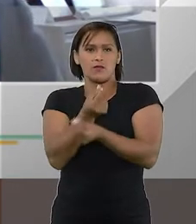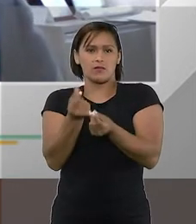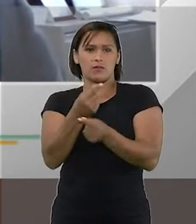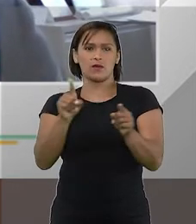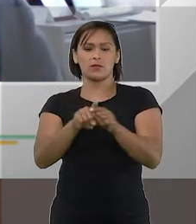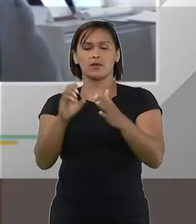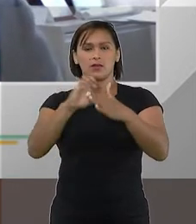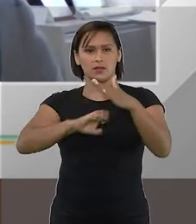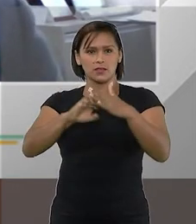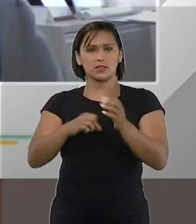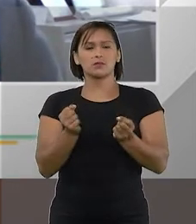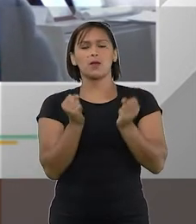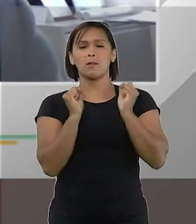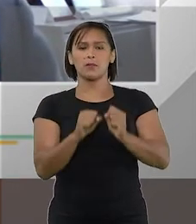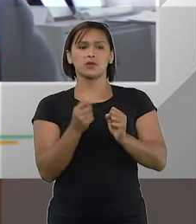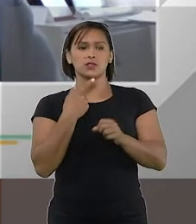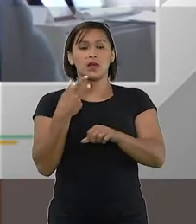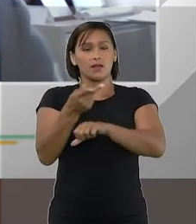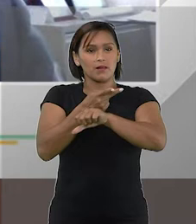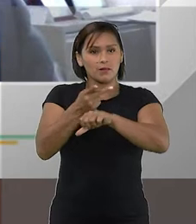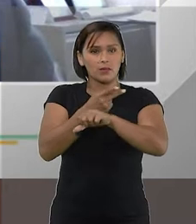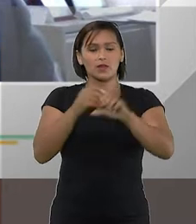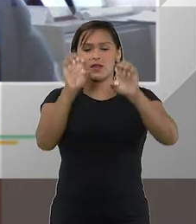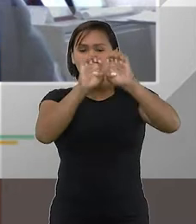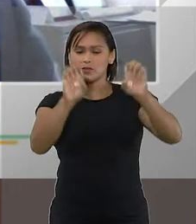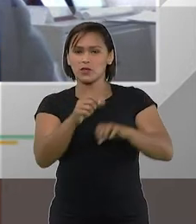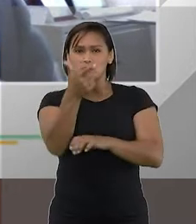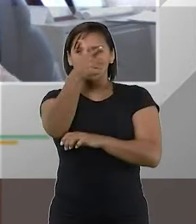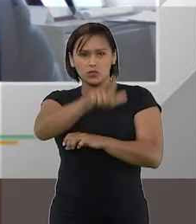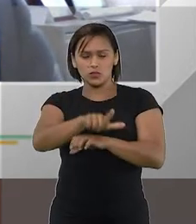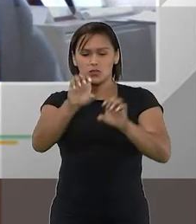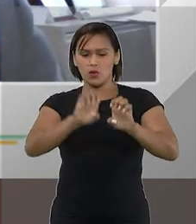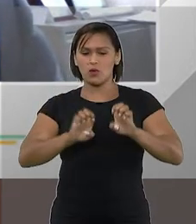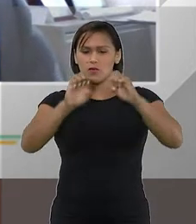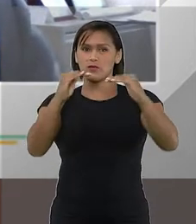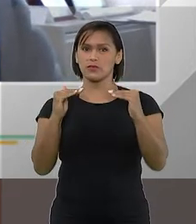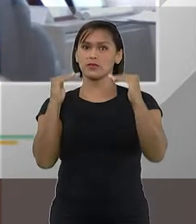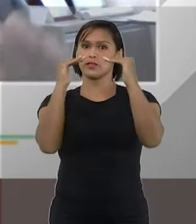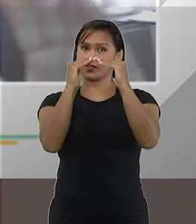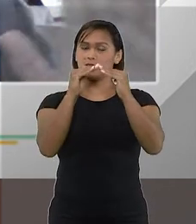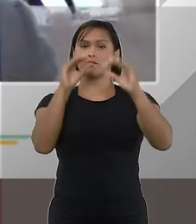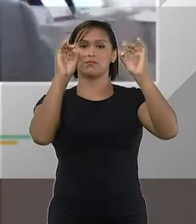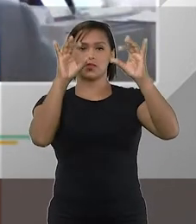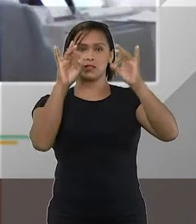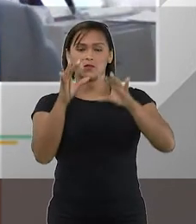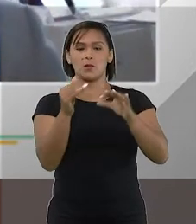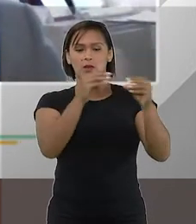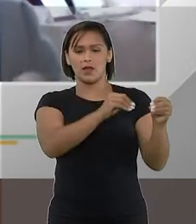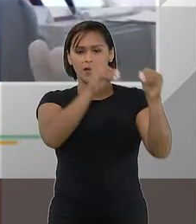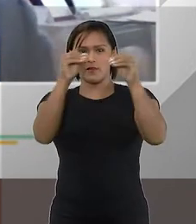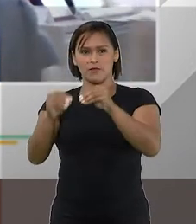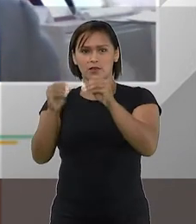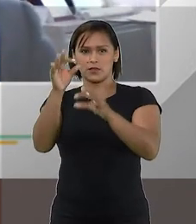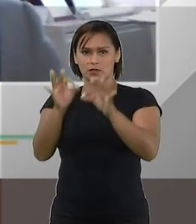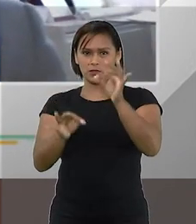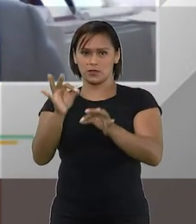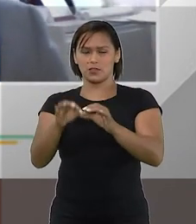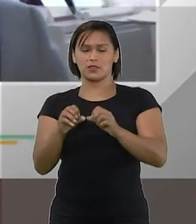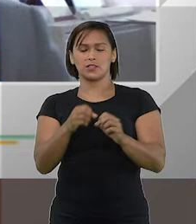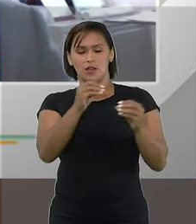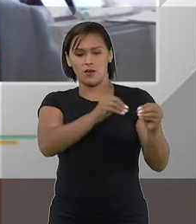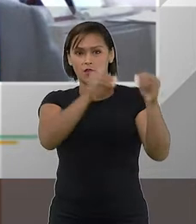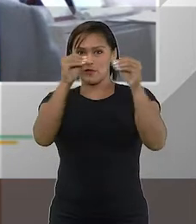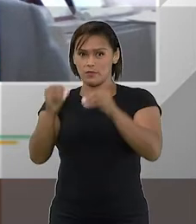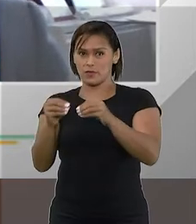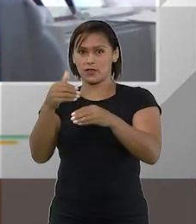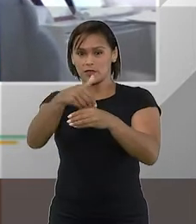para que as empresas possam buscar uma reestruturação, principalmente extrajudicial, fora do